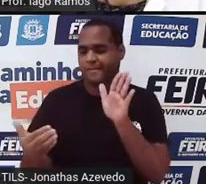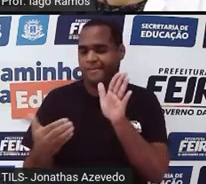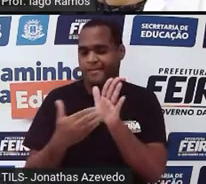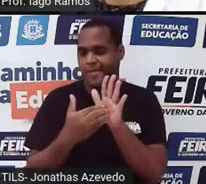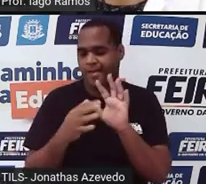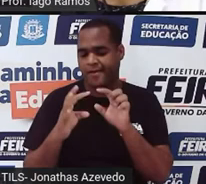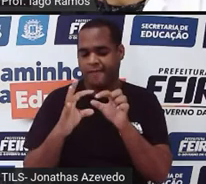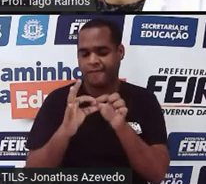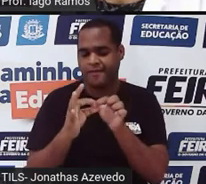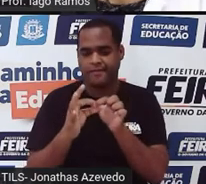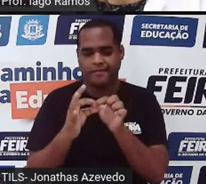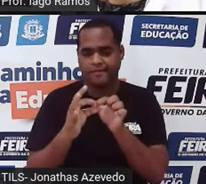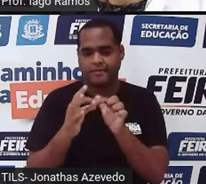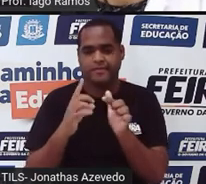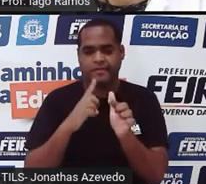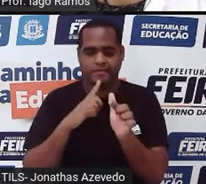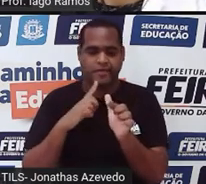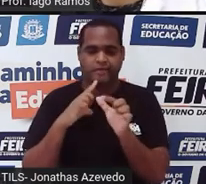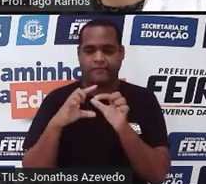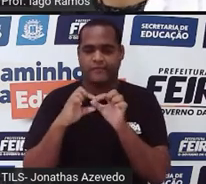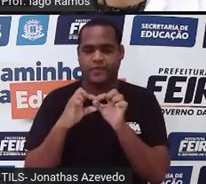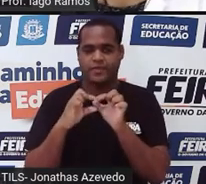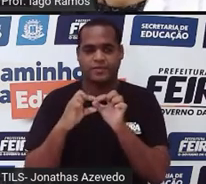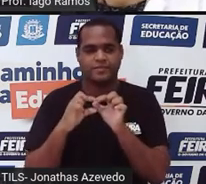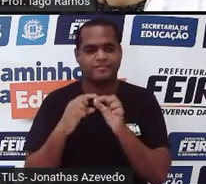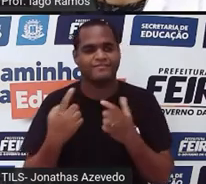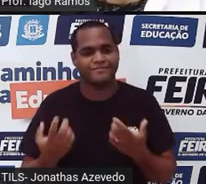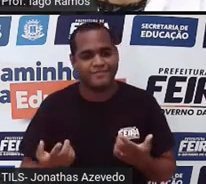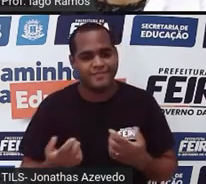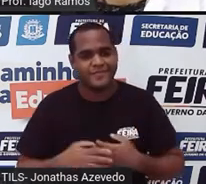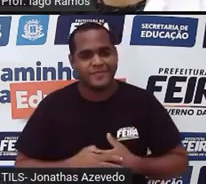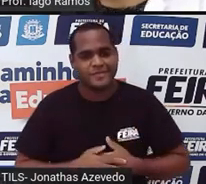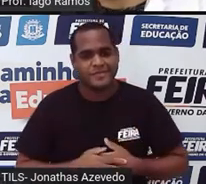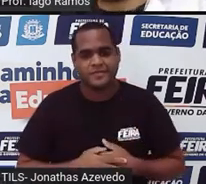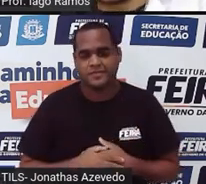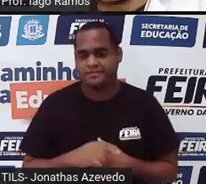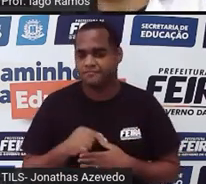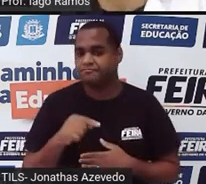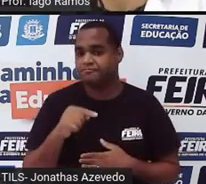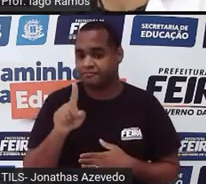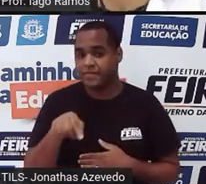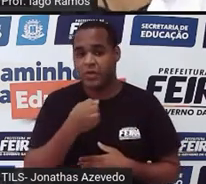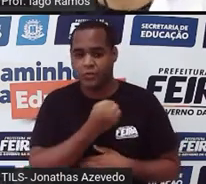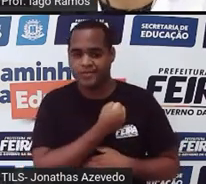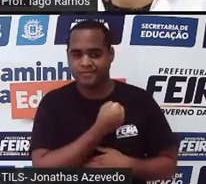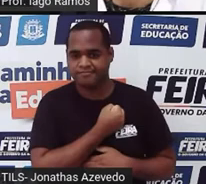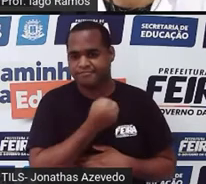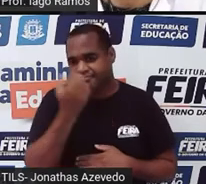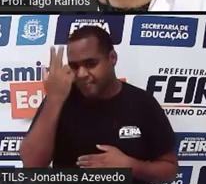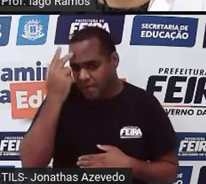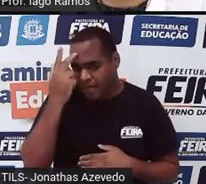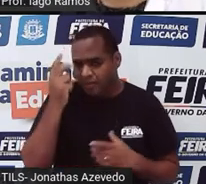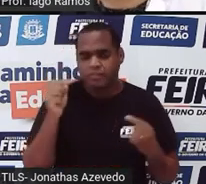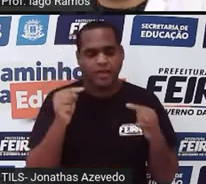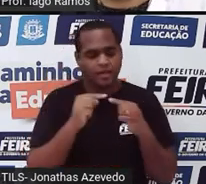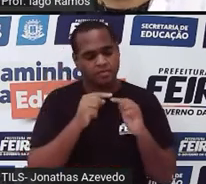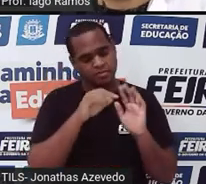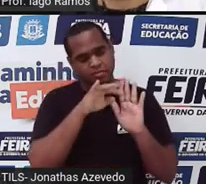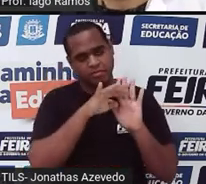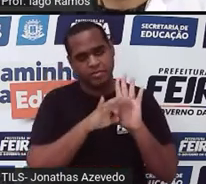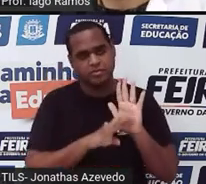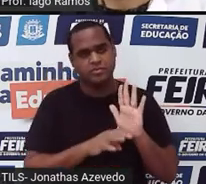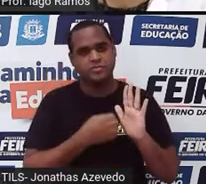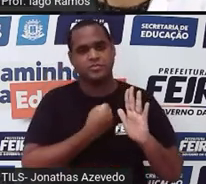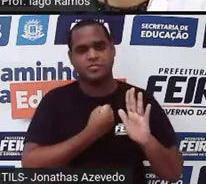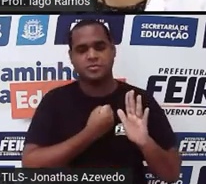falar, até onde a gente conseguir escrever. Então, os números naturais formam uma sequência numérica,